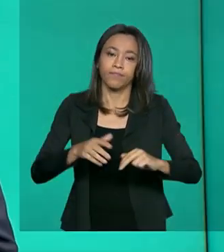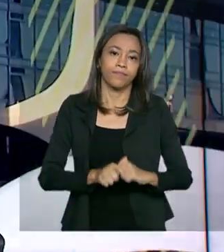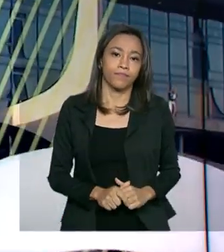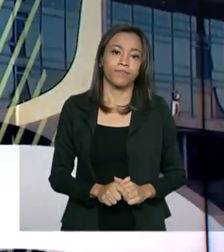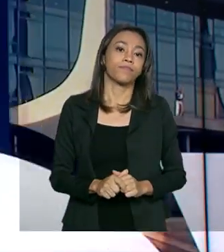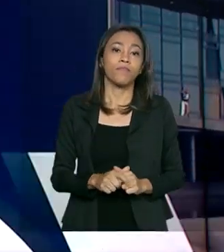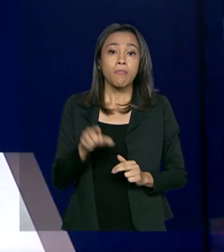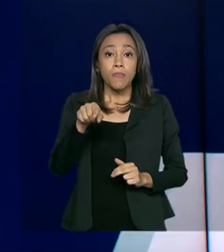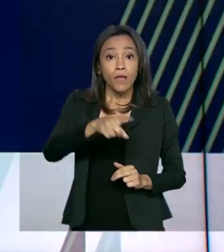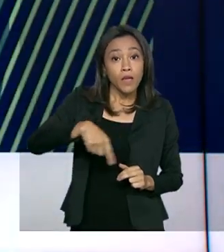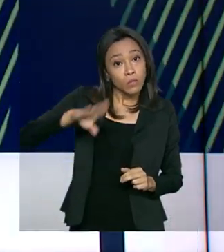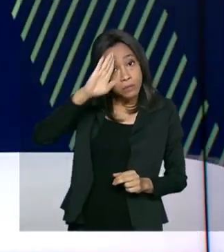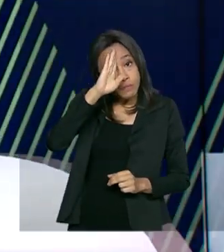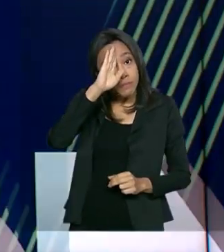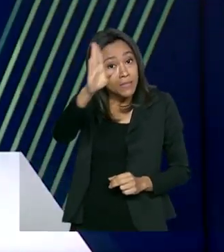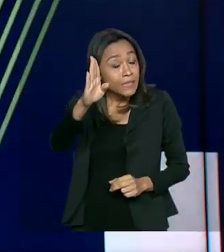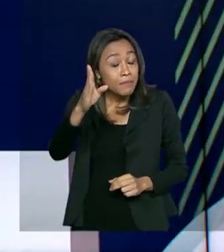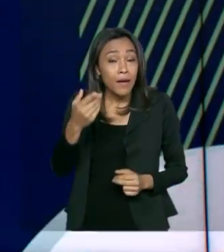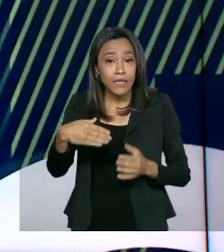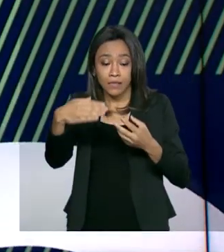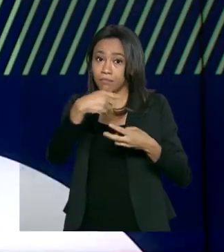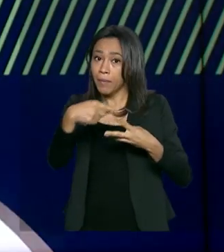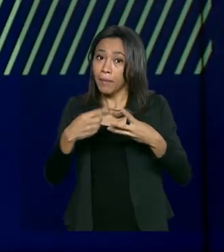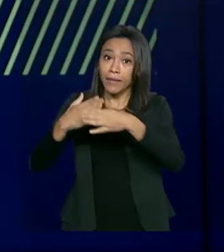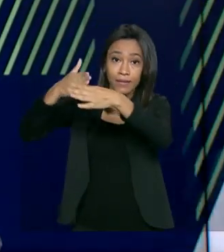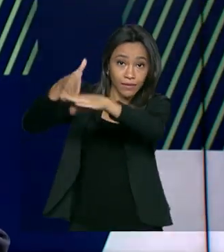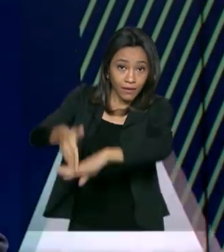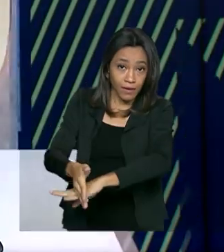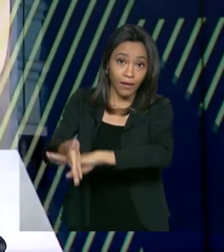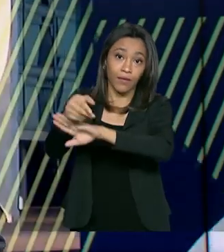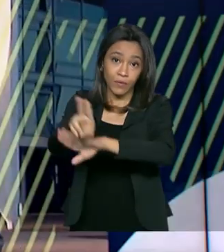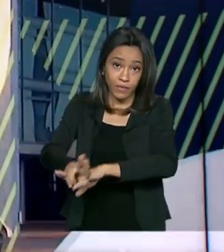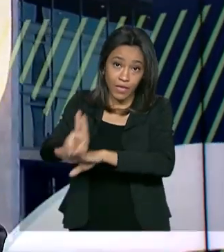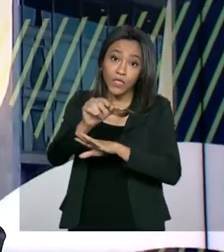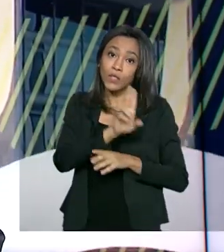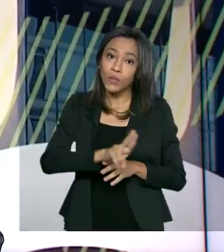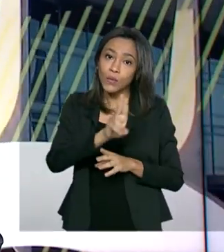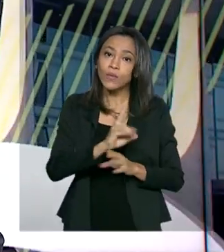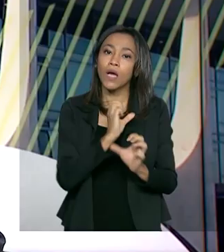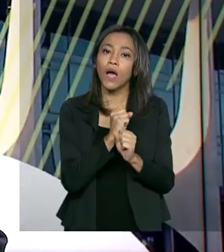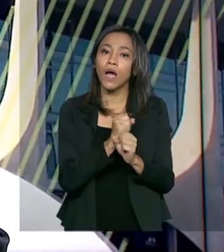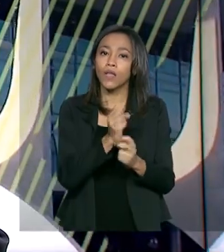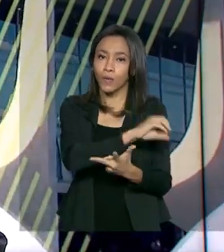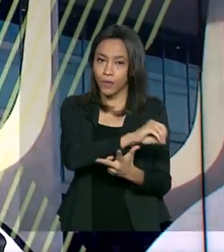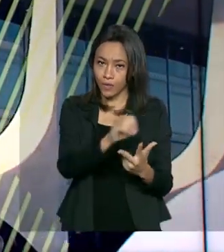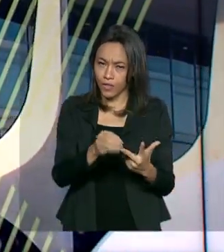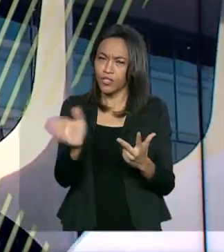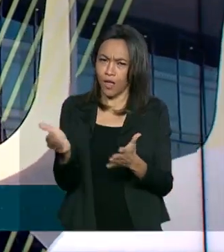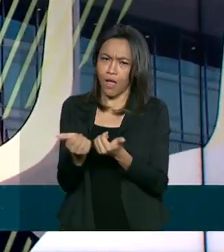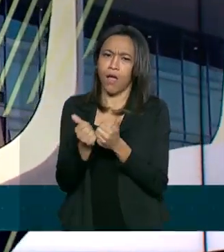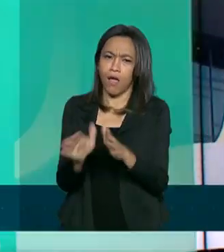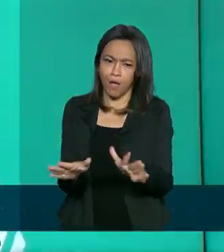E os principais programas de acesso ao ensino superior que utilizam as notas do Enem já têm as datas de inscrição.